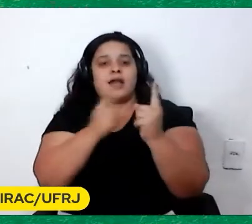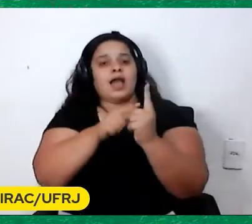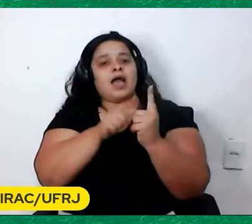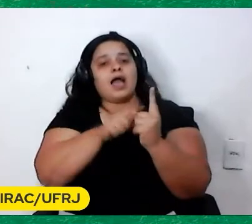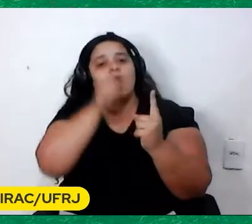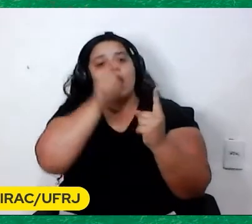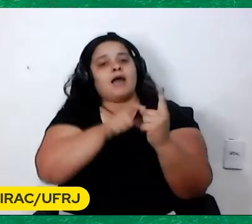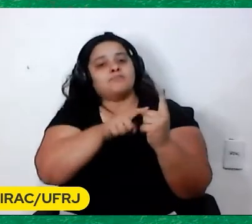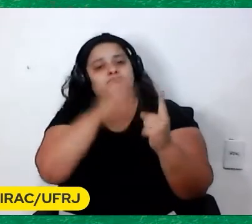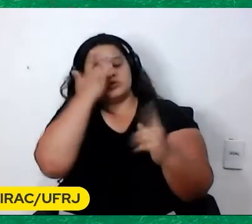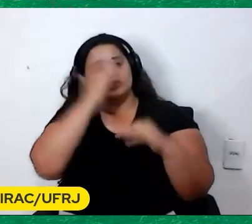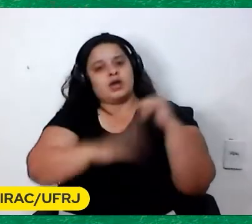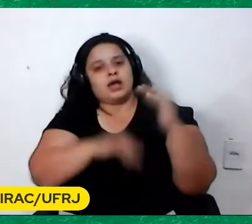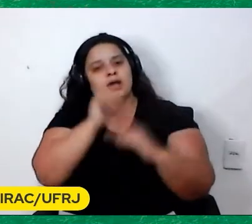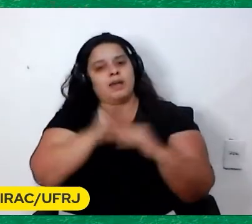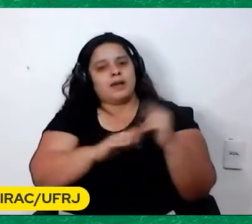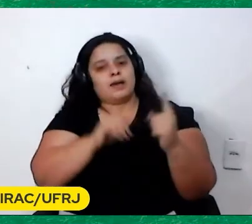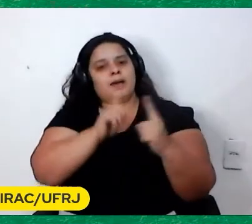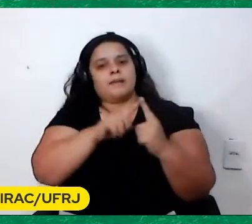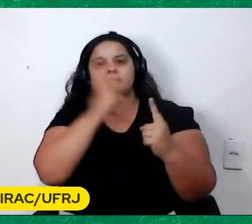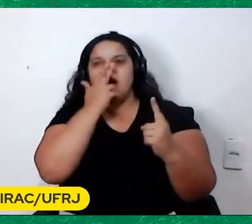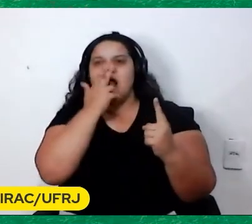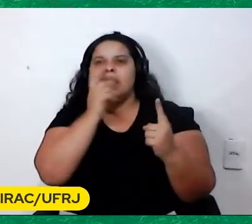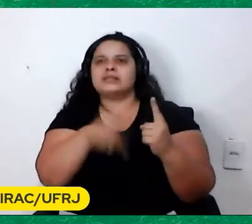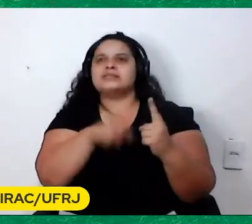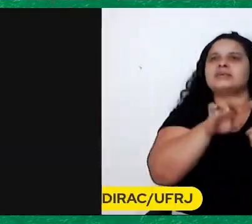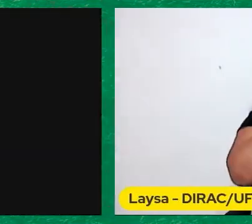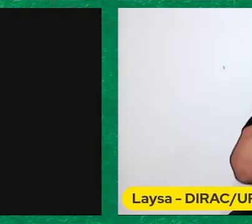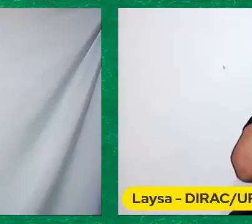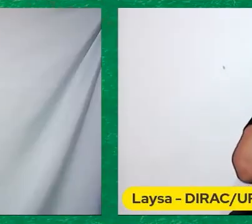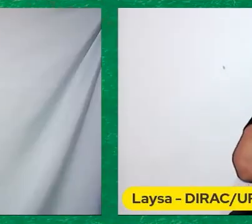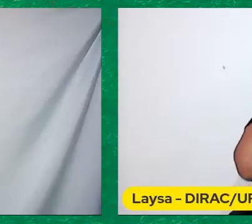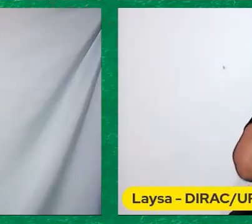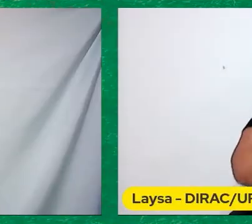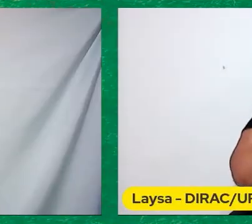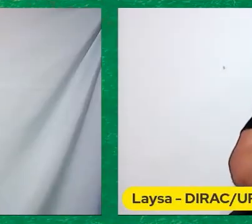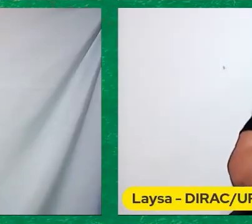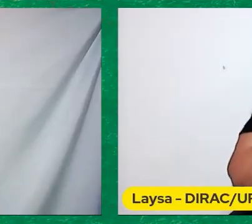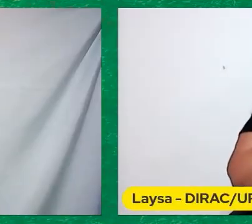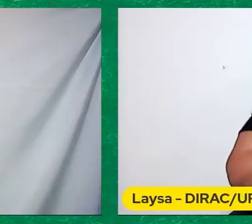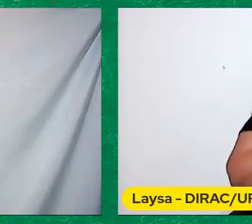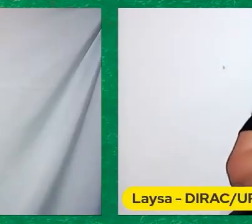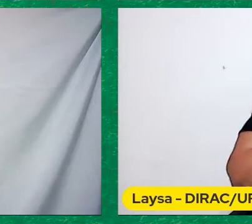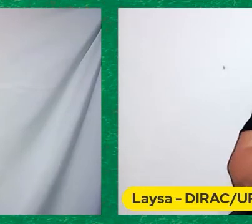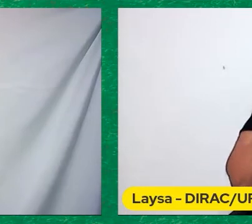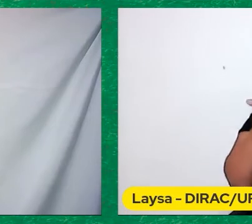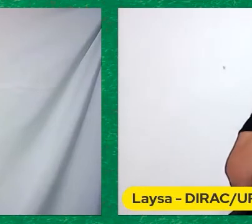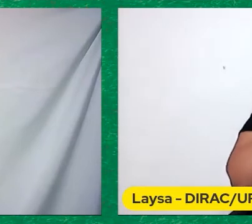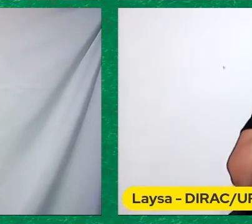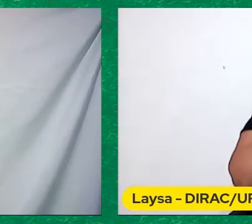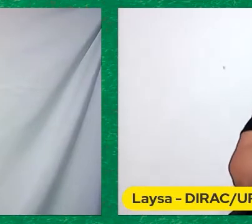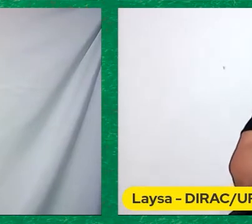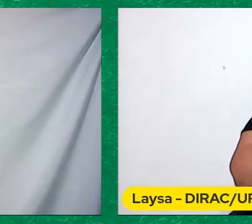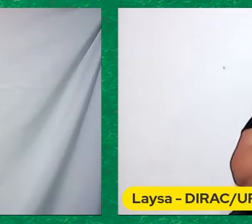carne para ser consumida Eu acho que foi uma